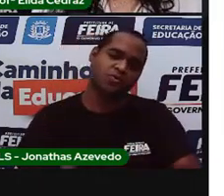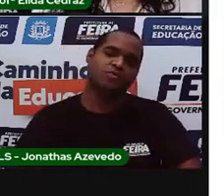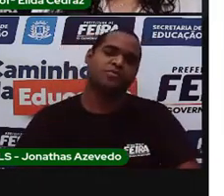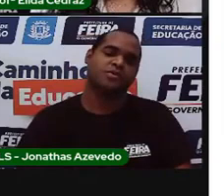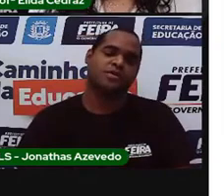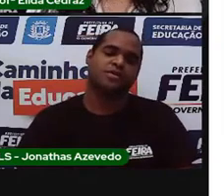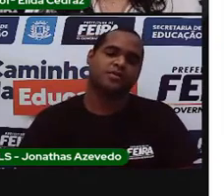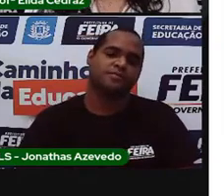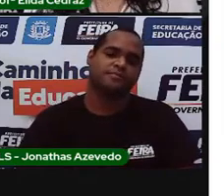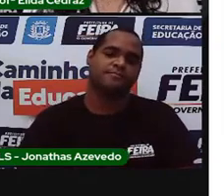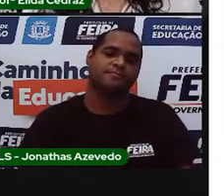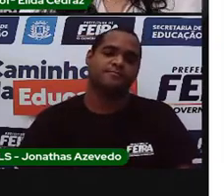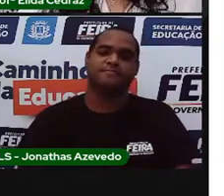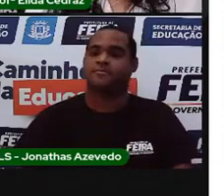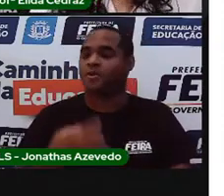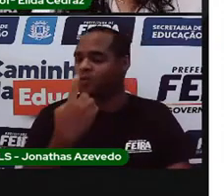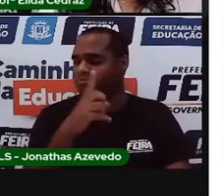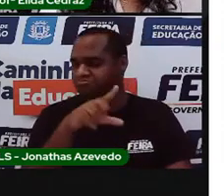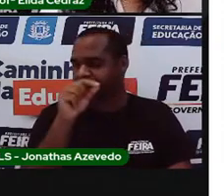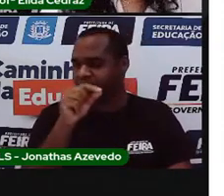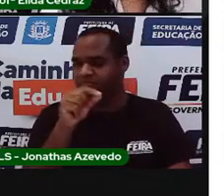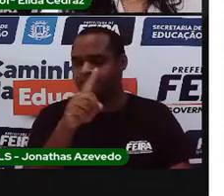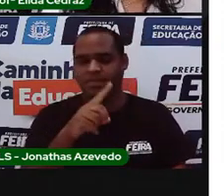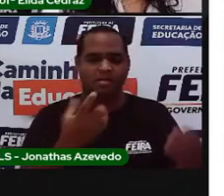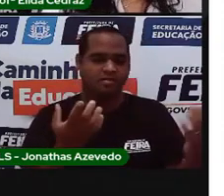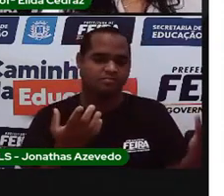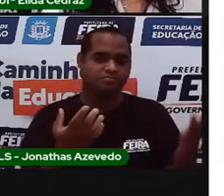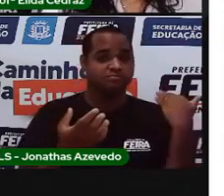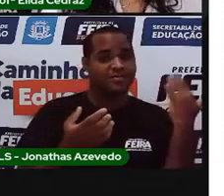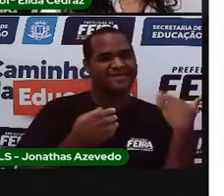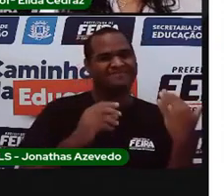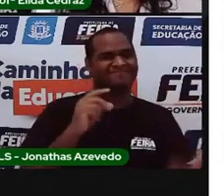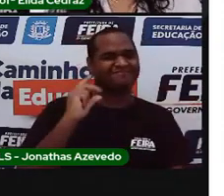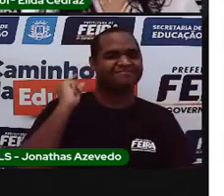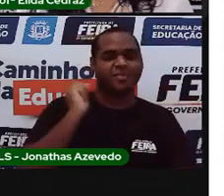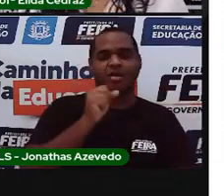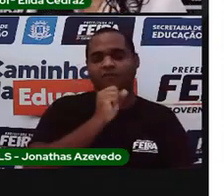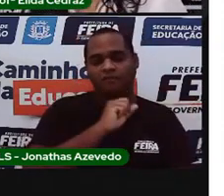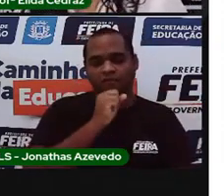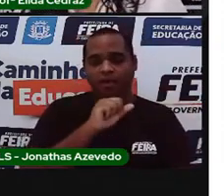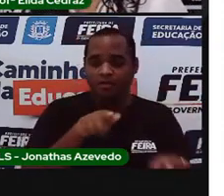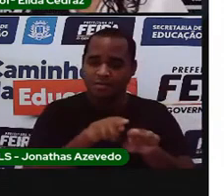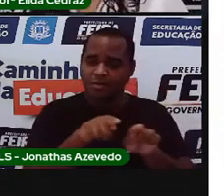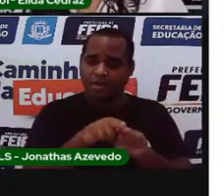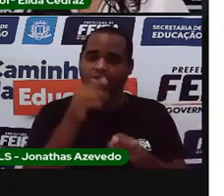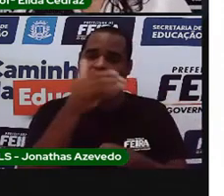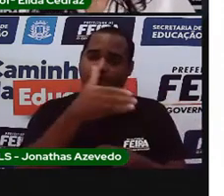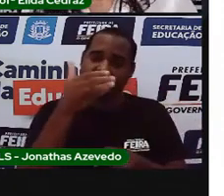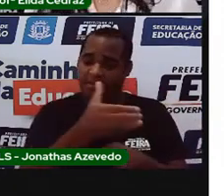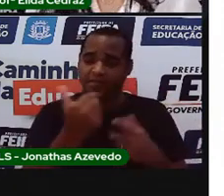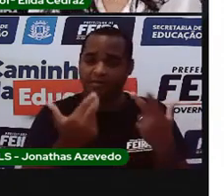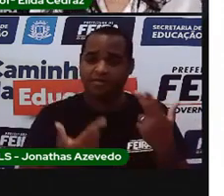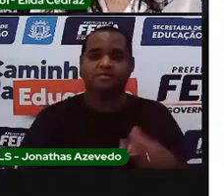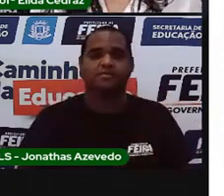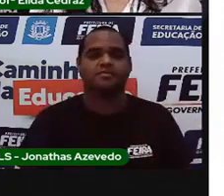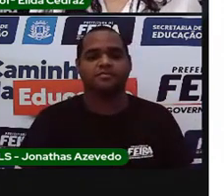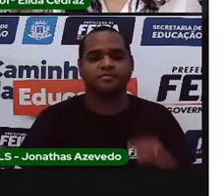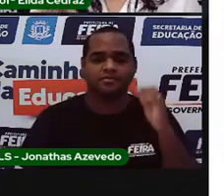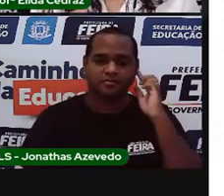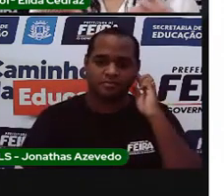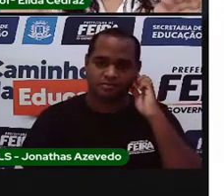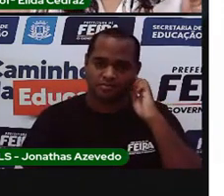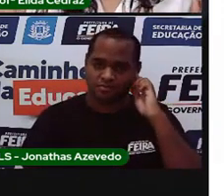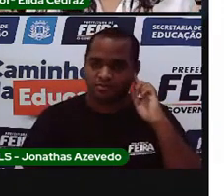e tem que ser uma que os seus avós iam e que você vai tá bem? Então